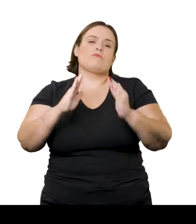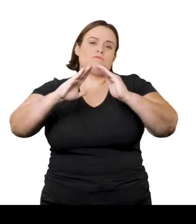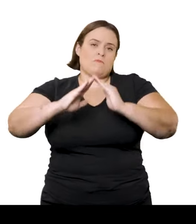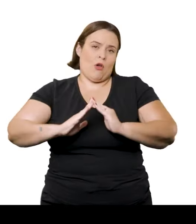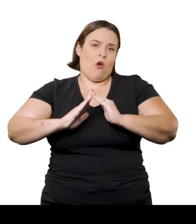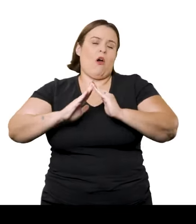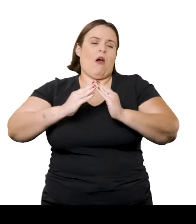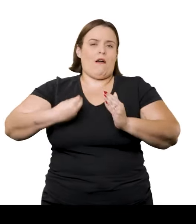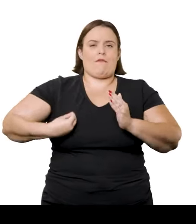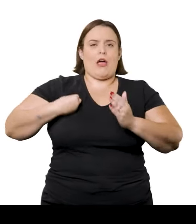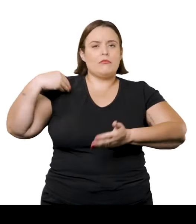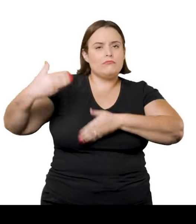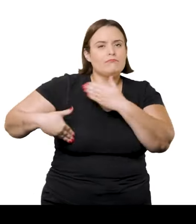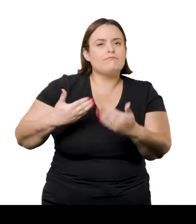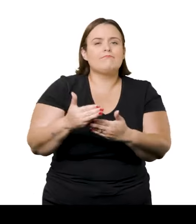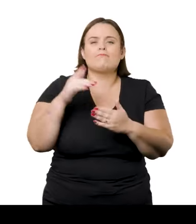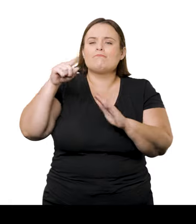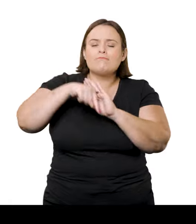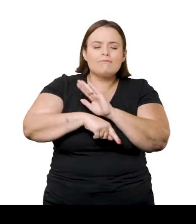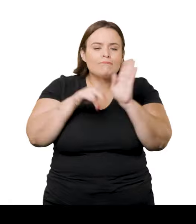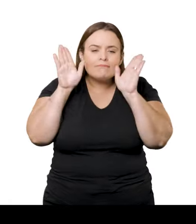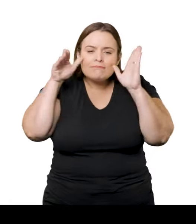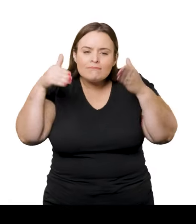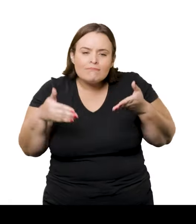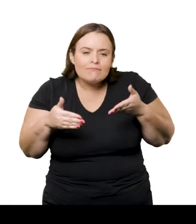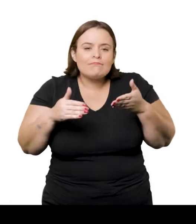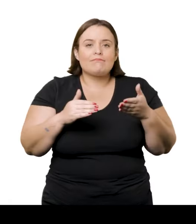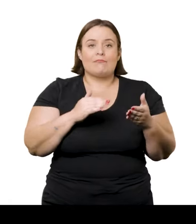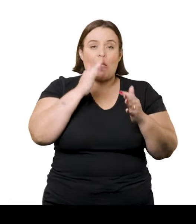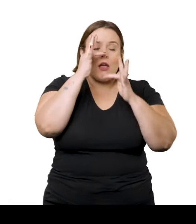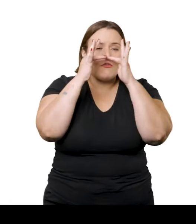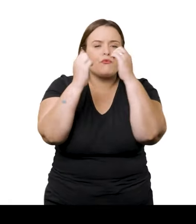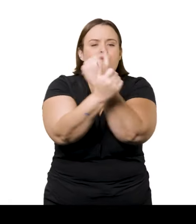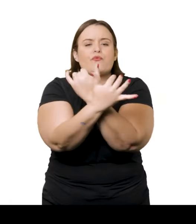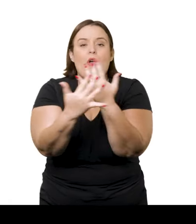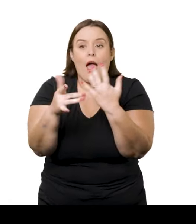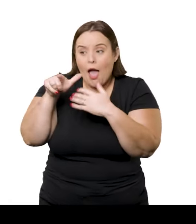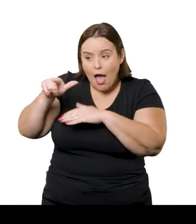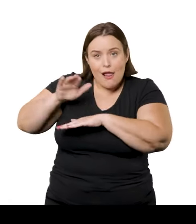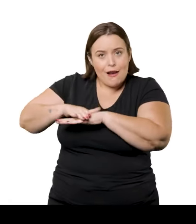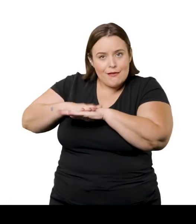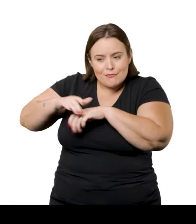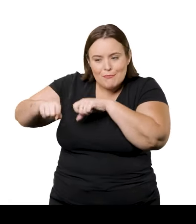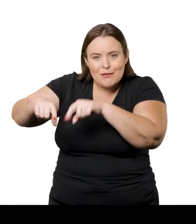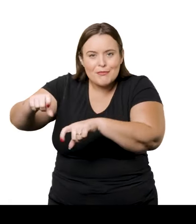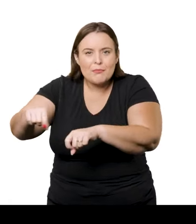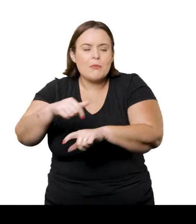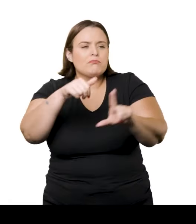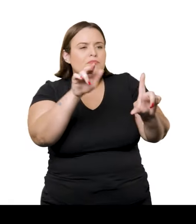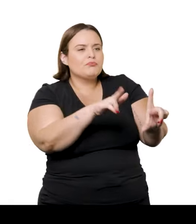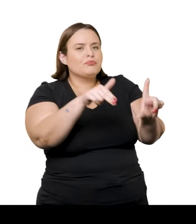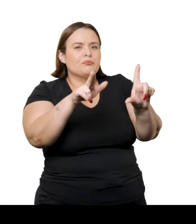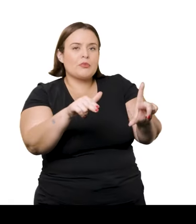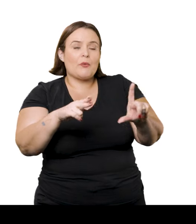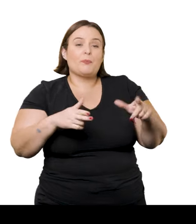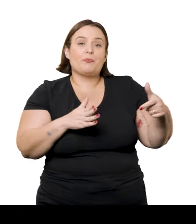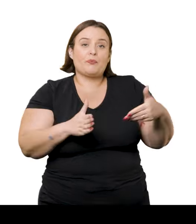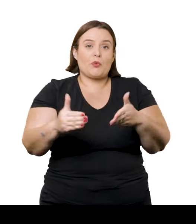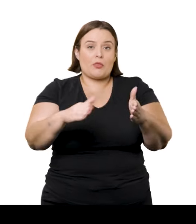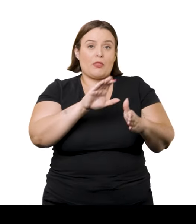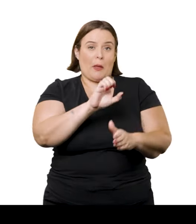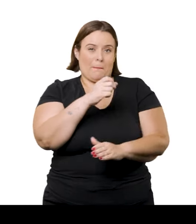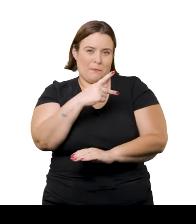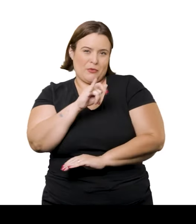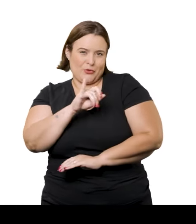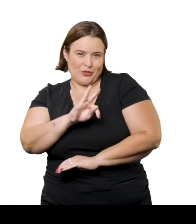grande parte de sua vida. Lá ficava imerso pintando os jardins que ele mesmo plantava. O rio Epte é um afluente do rio